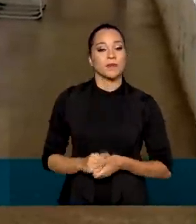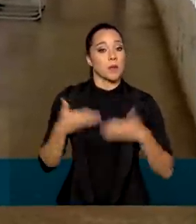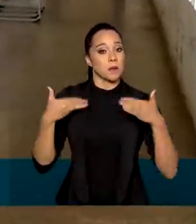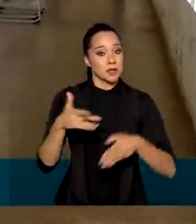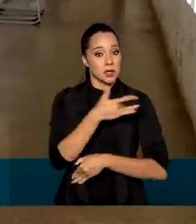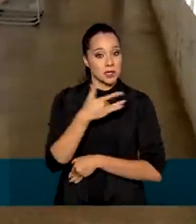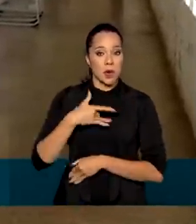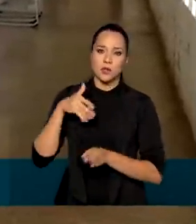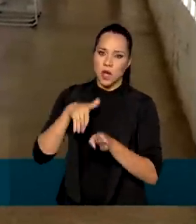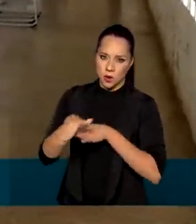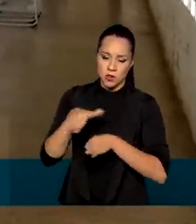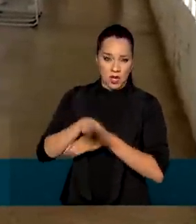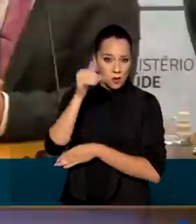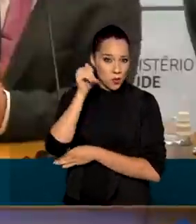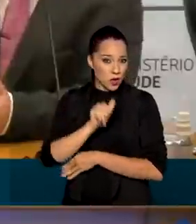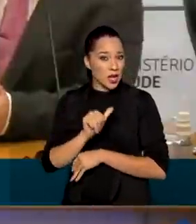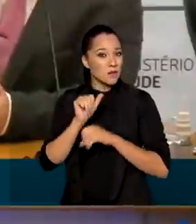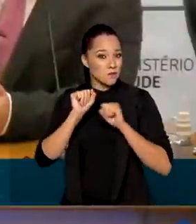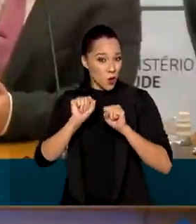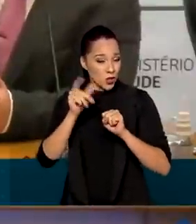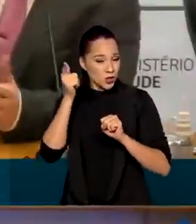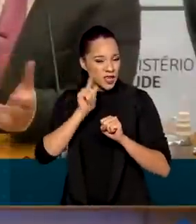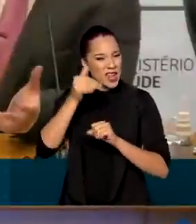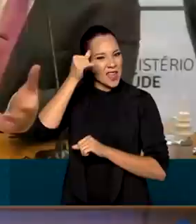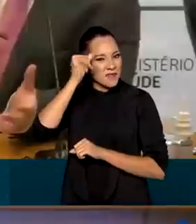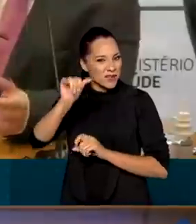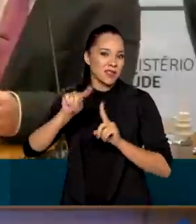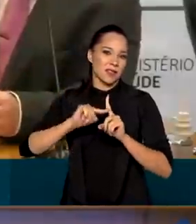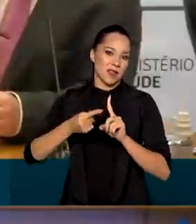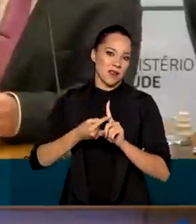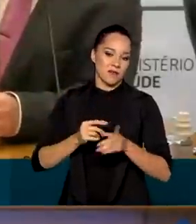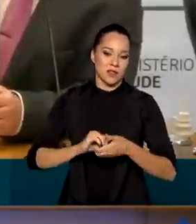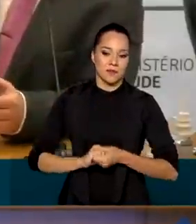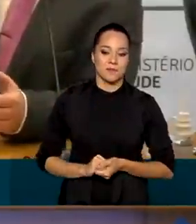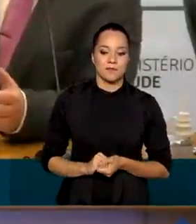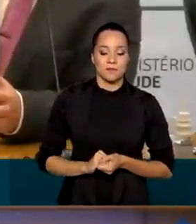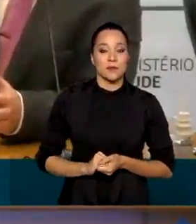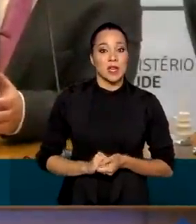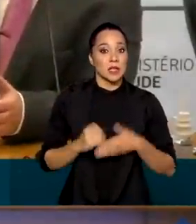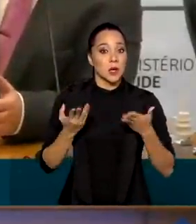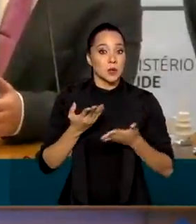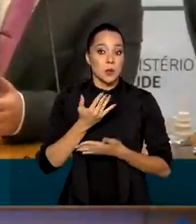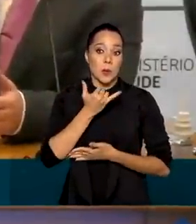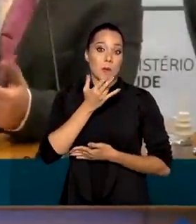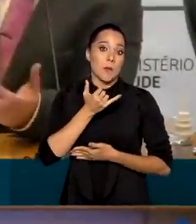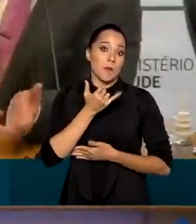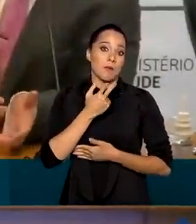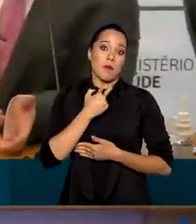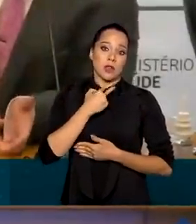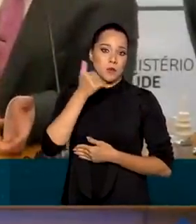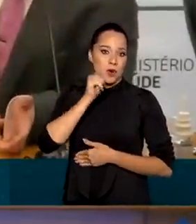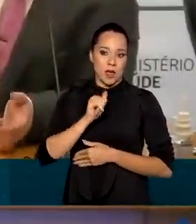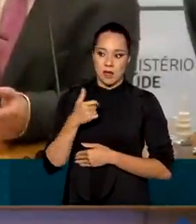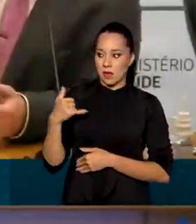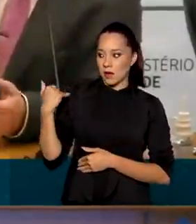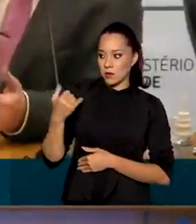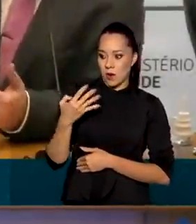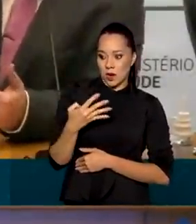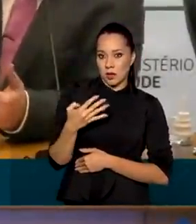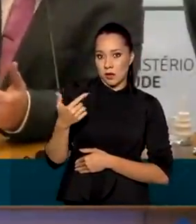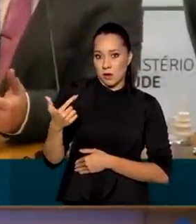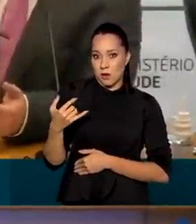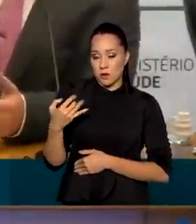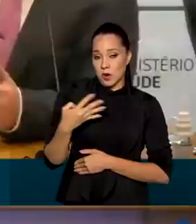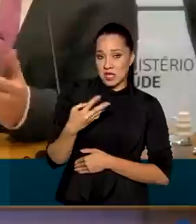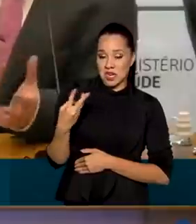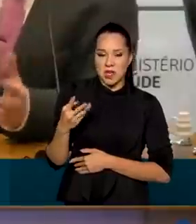recomenda que as mulheres que puderem adiem a gravidez. É óbvio que a gente não pode falar isso para alguém que tem 42, 43 anos. Mas